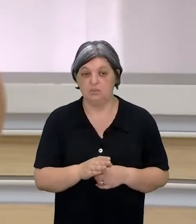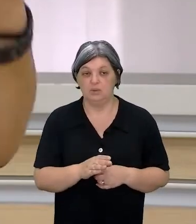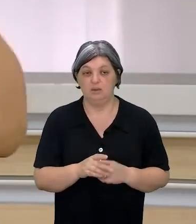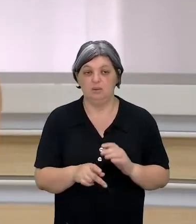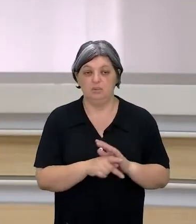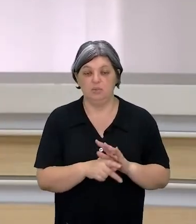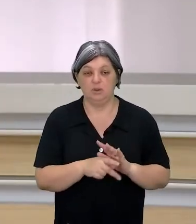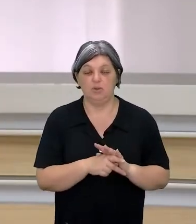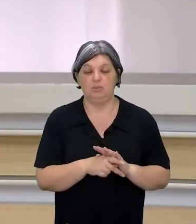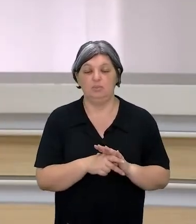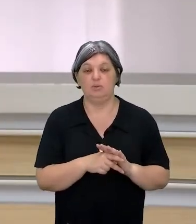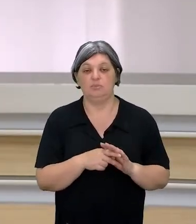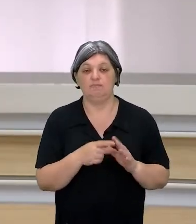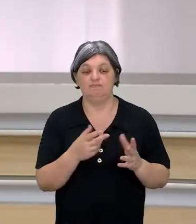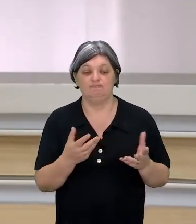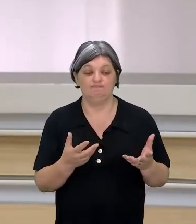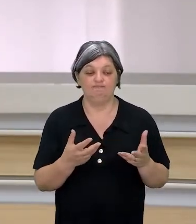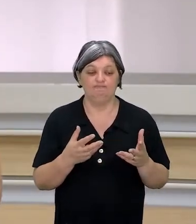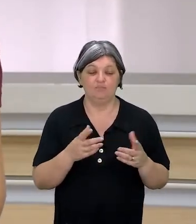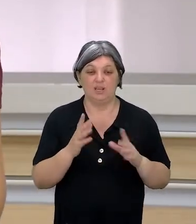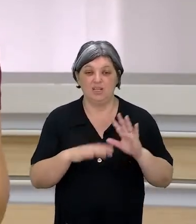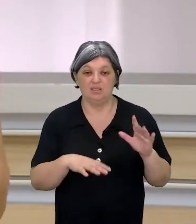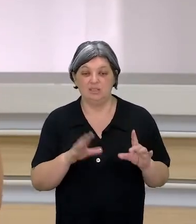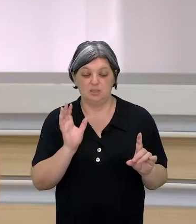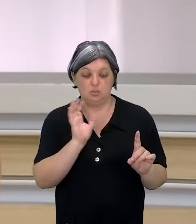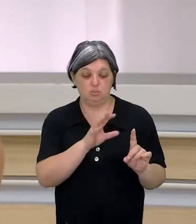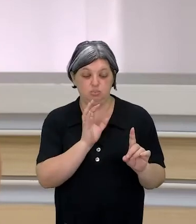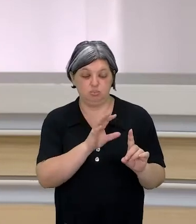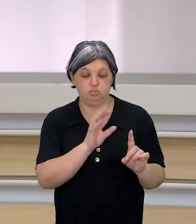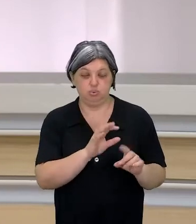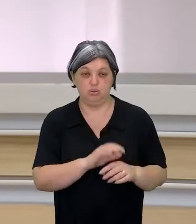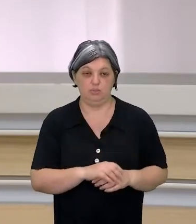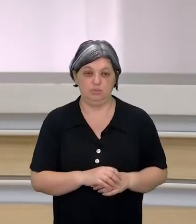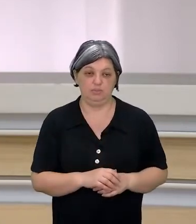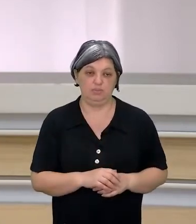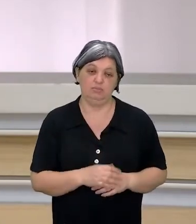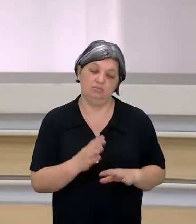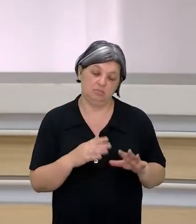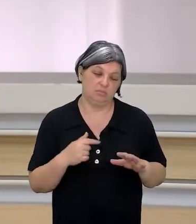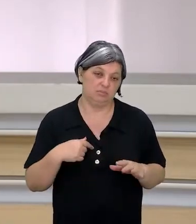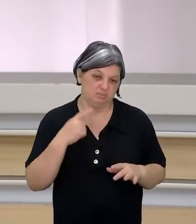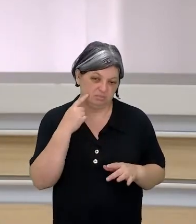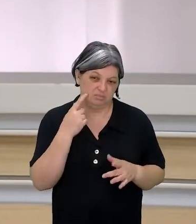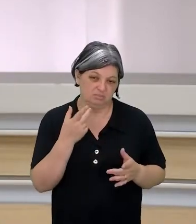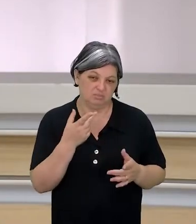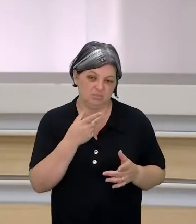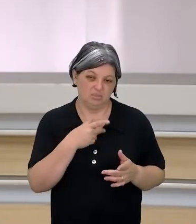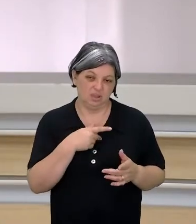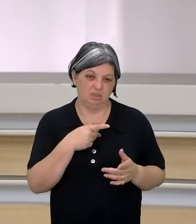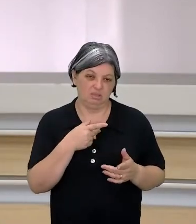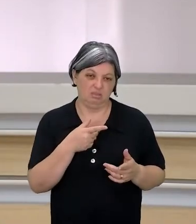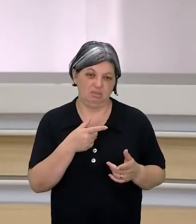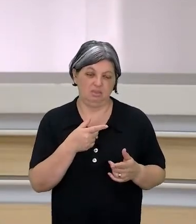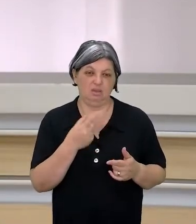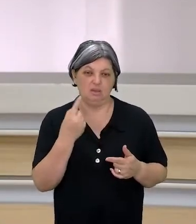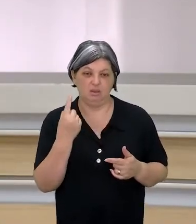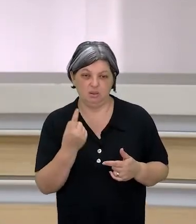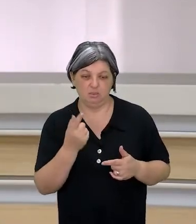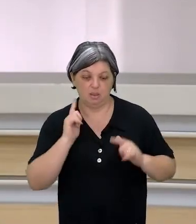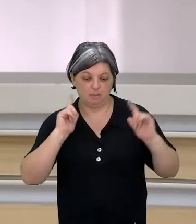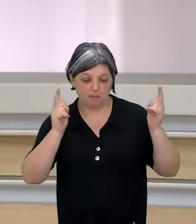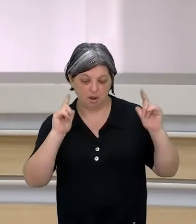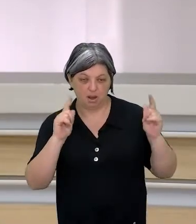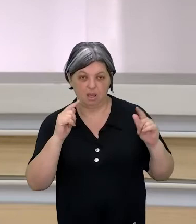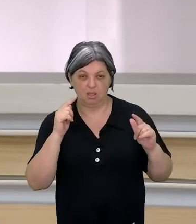manipular, ainda que sem intenção de manipulação. Porque, meu, se eu chego para você e você fala assim, cara, tem uma balada amanhã, 10 horas da